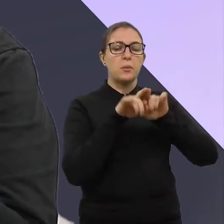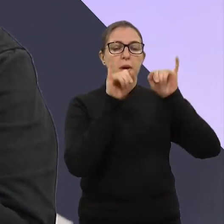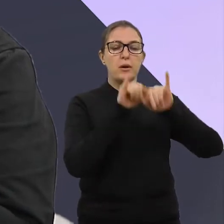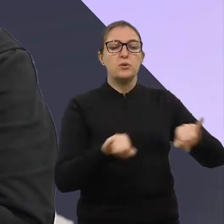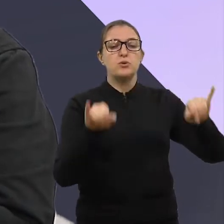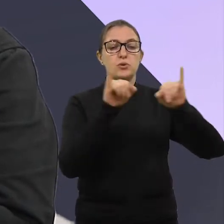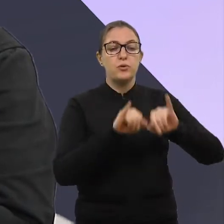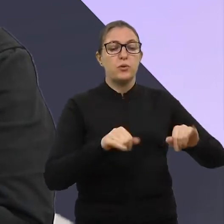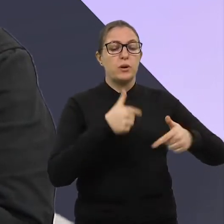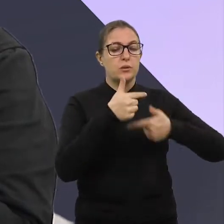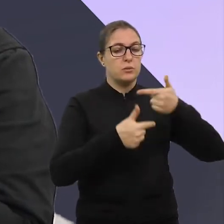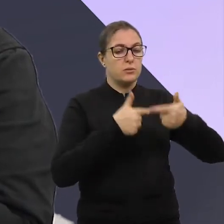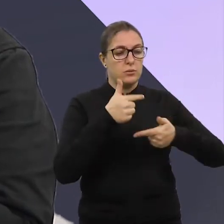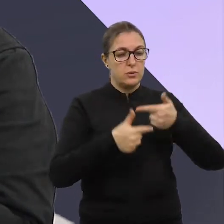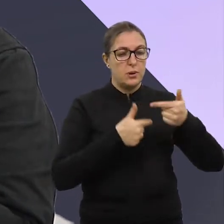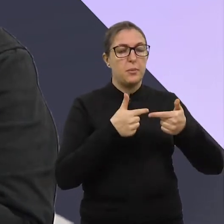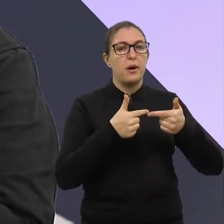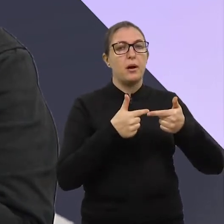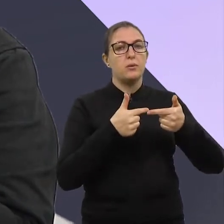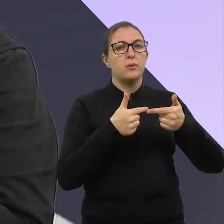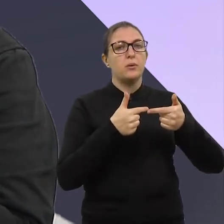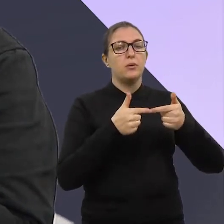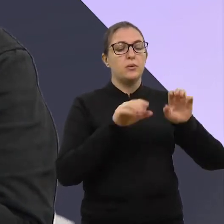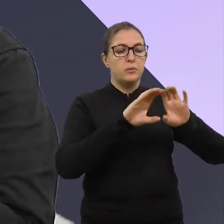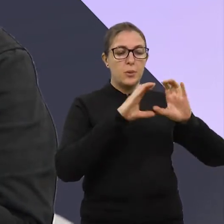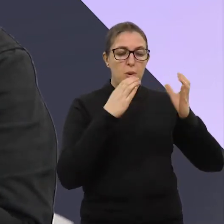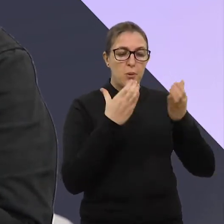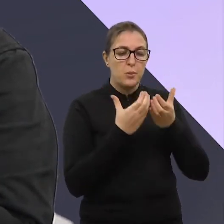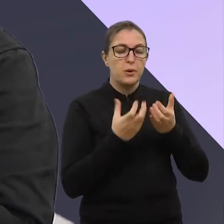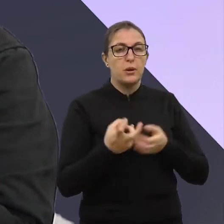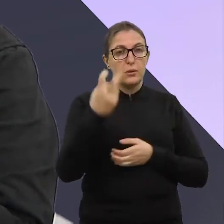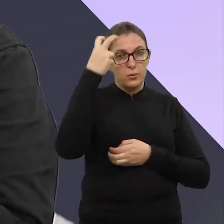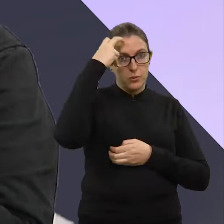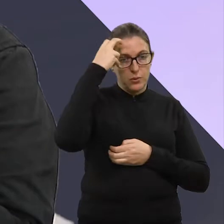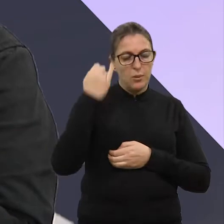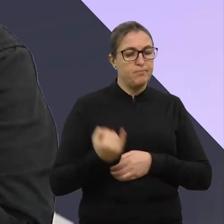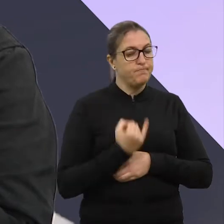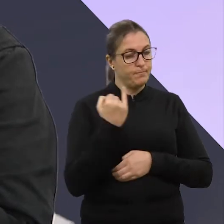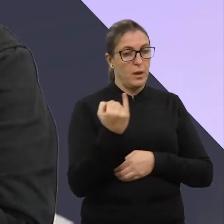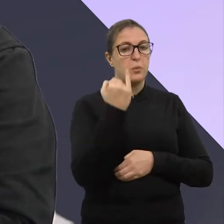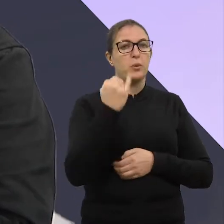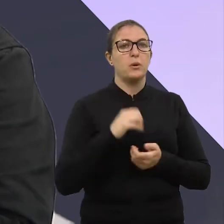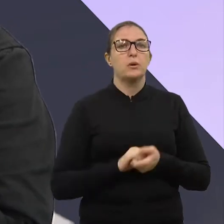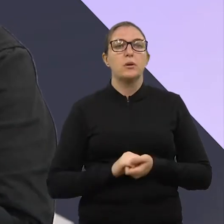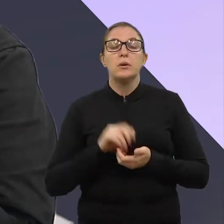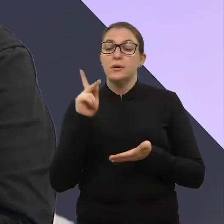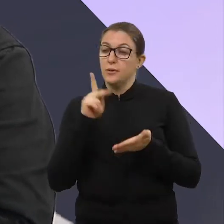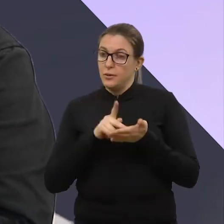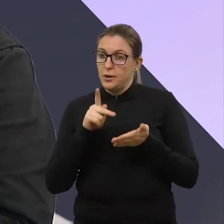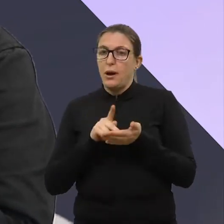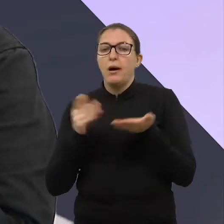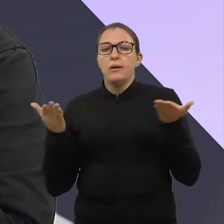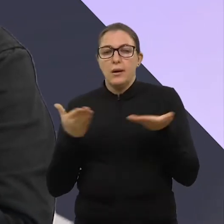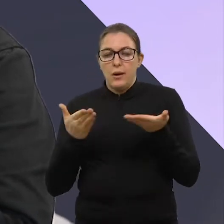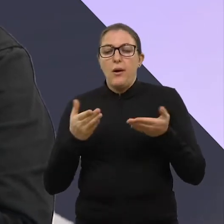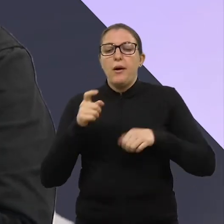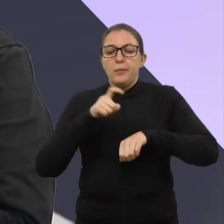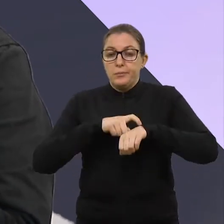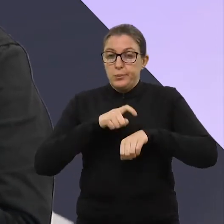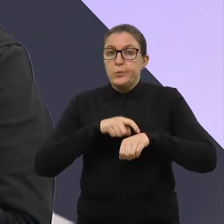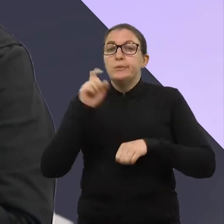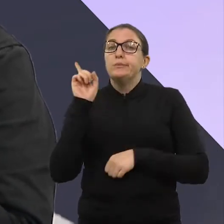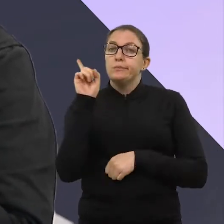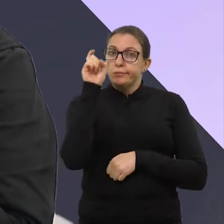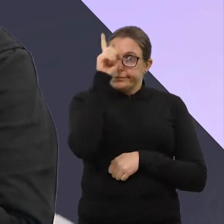vem fazendo, vem trazendo para a comunidade cultural e isso é fundamental. É verdade, nós estamos vivendo um momento